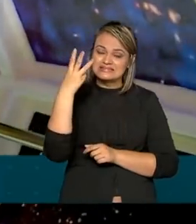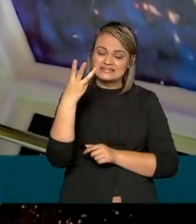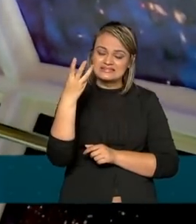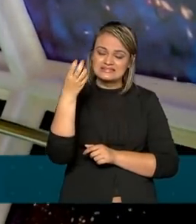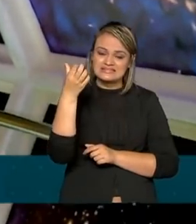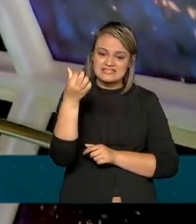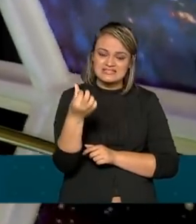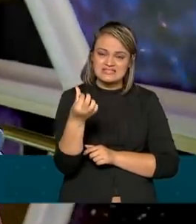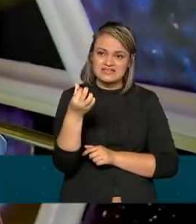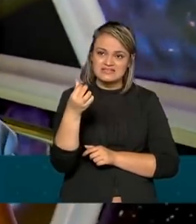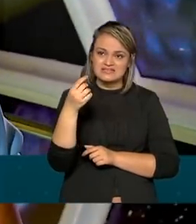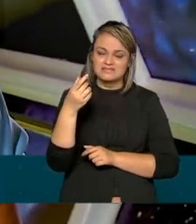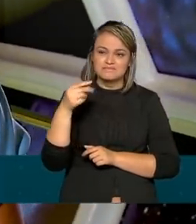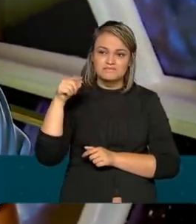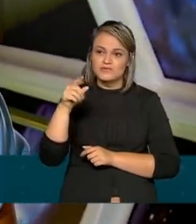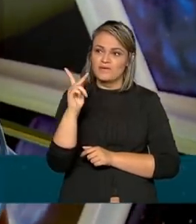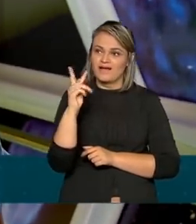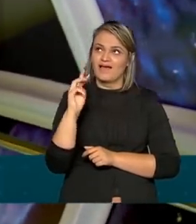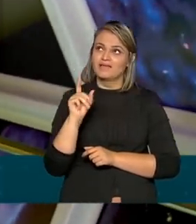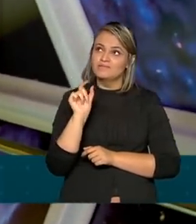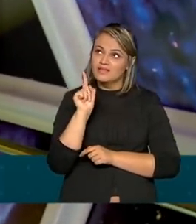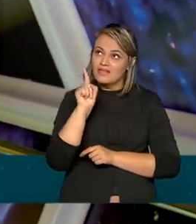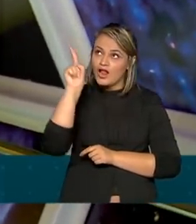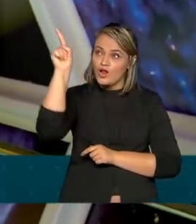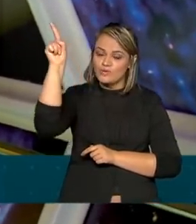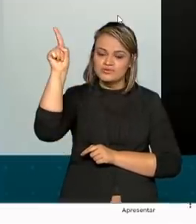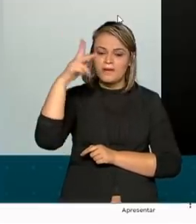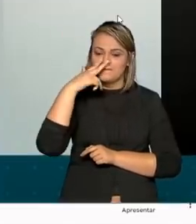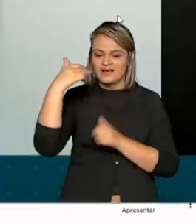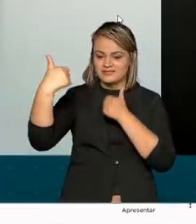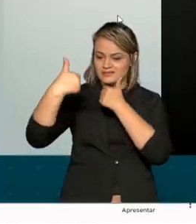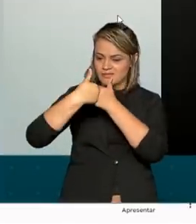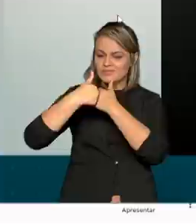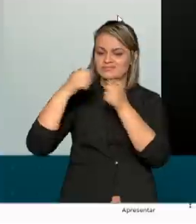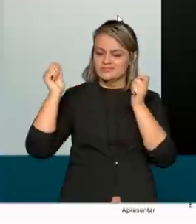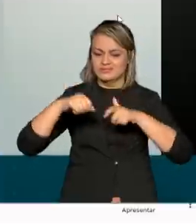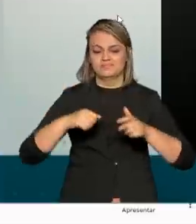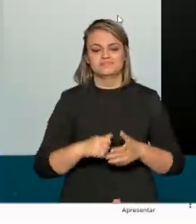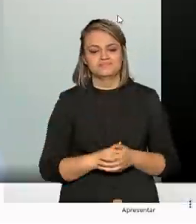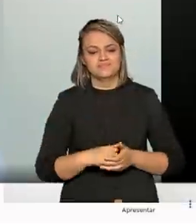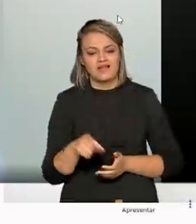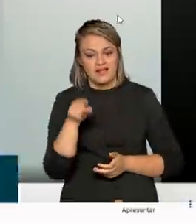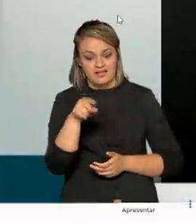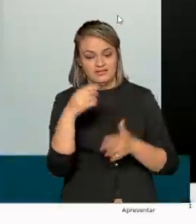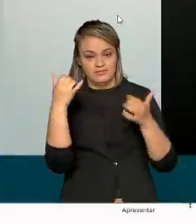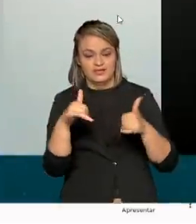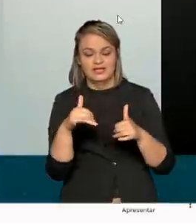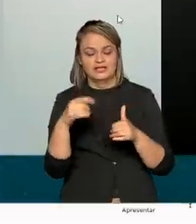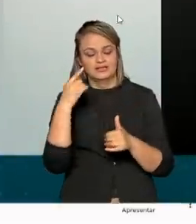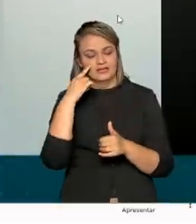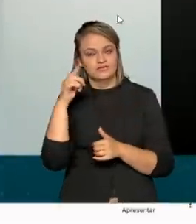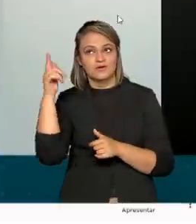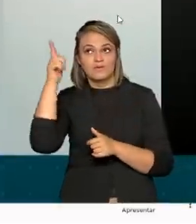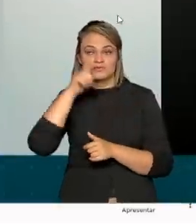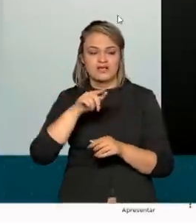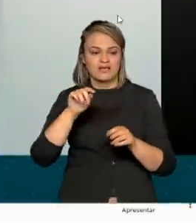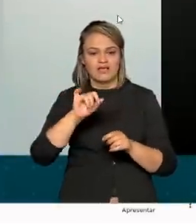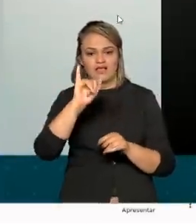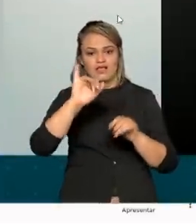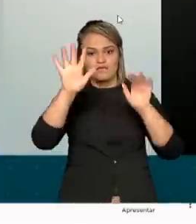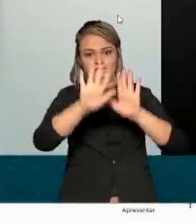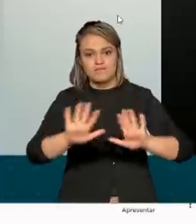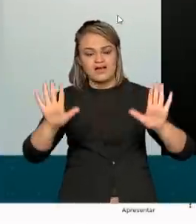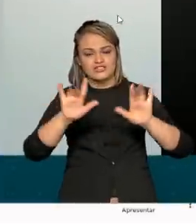o satélite está bem próximo da nossa realidade. Por eles são trafegados imagens de televisão, por eles são